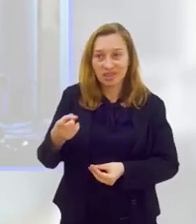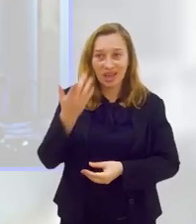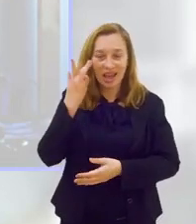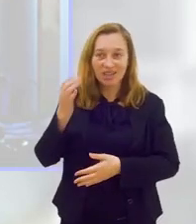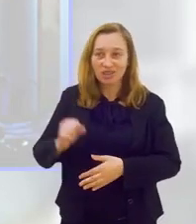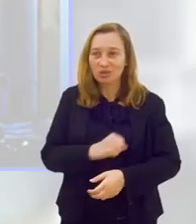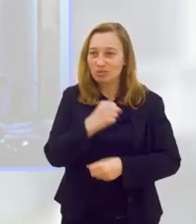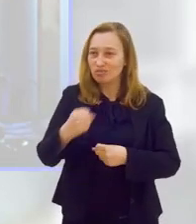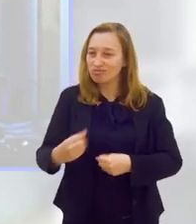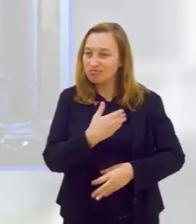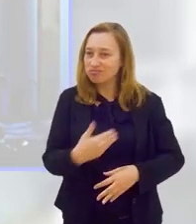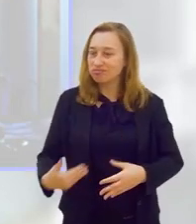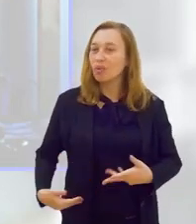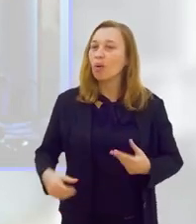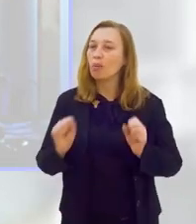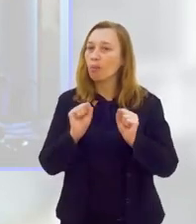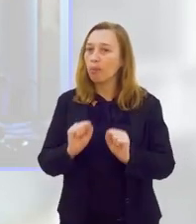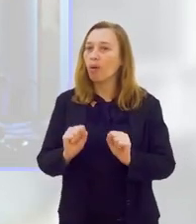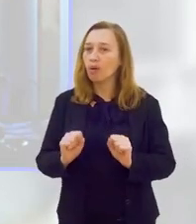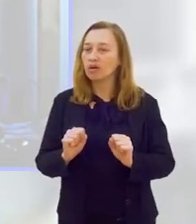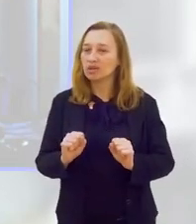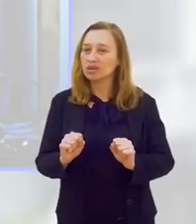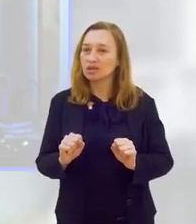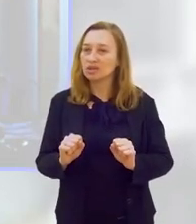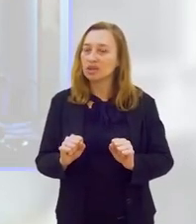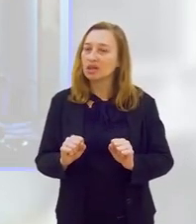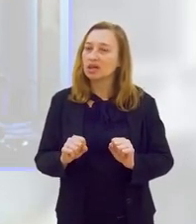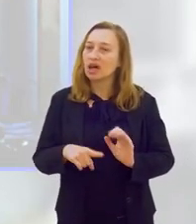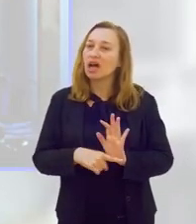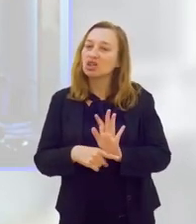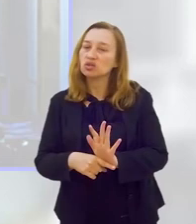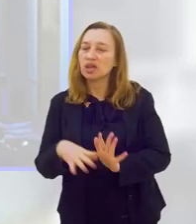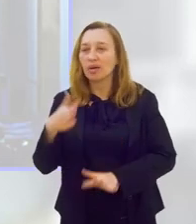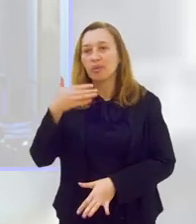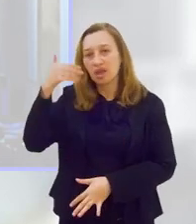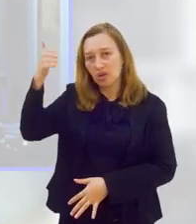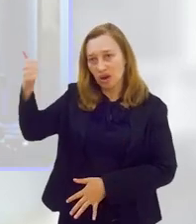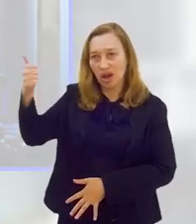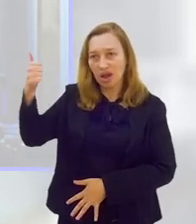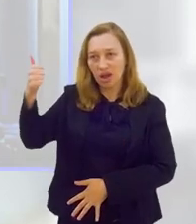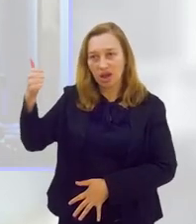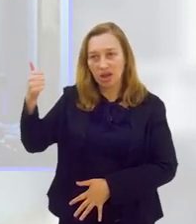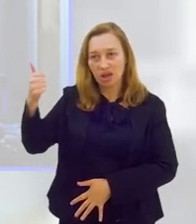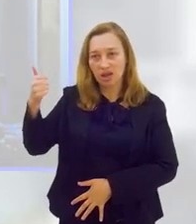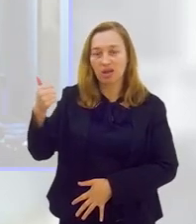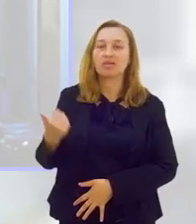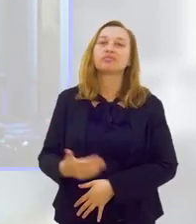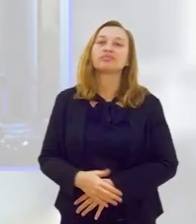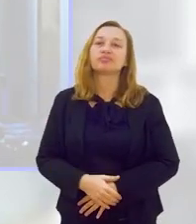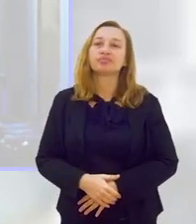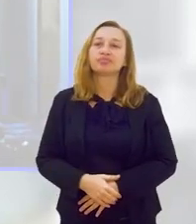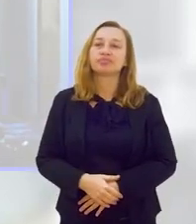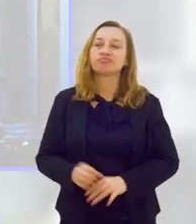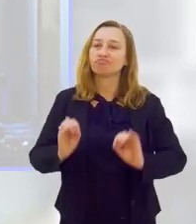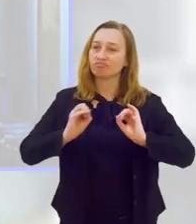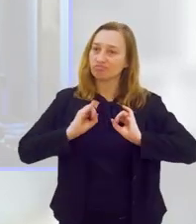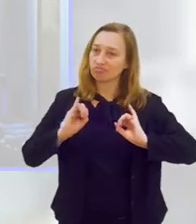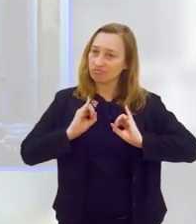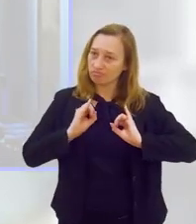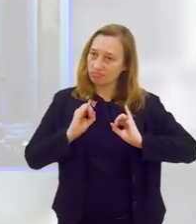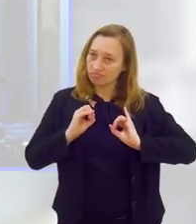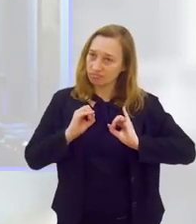pode interferir, né, para ajudar a melhorar a melhora desse quadro do sedentarismo